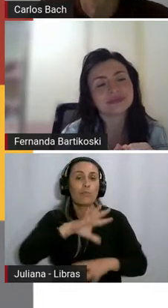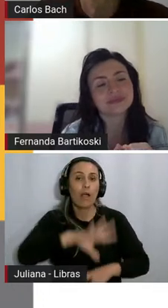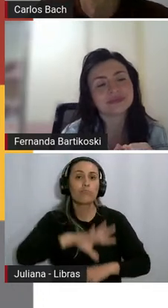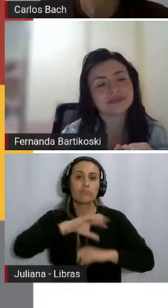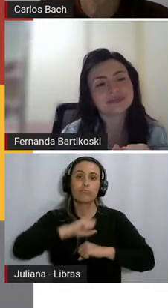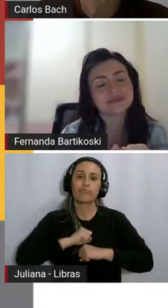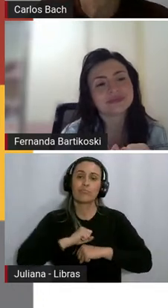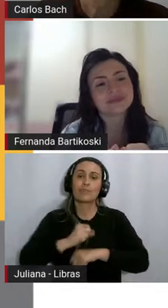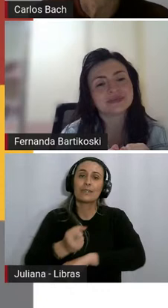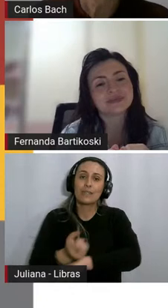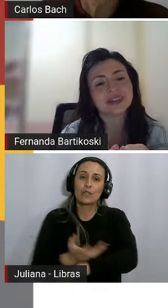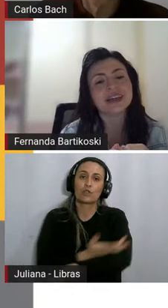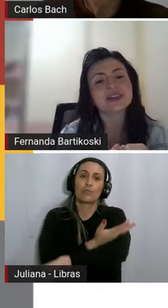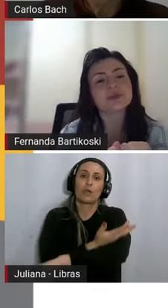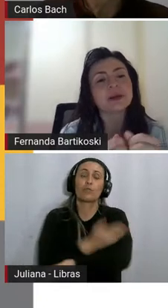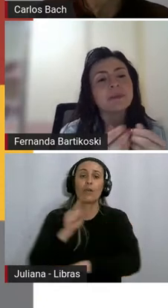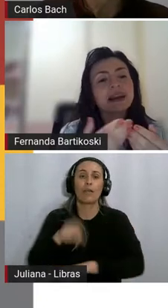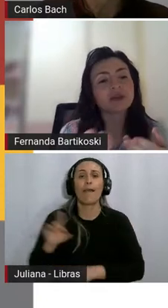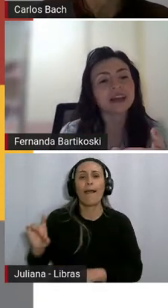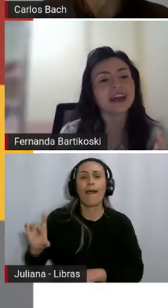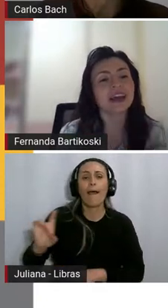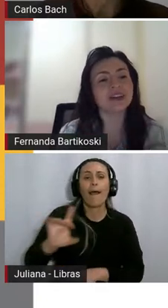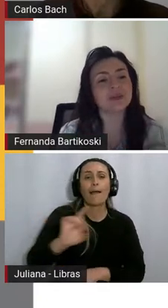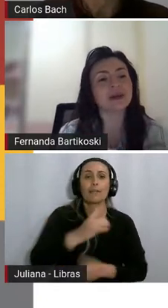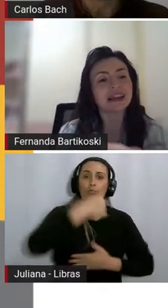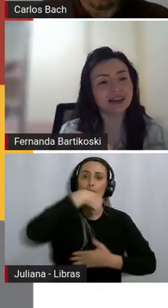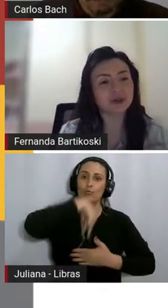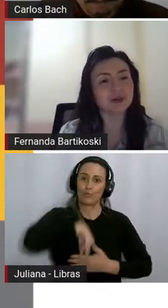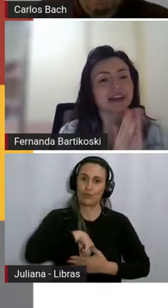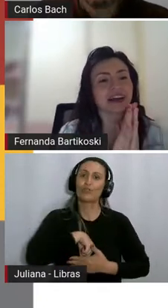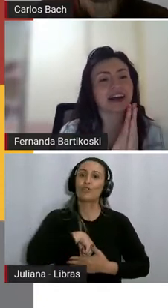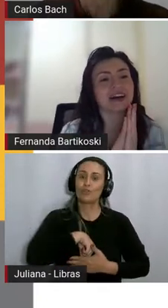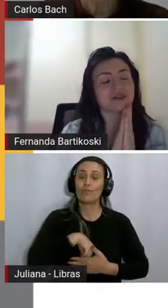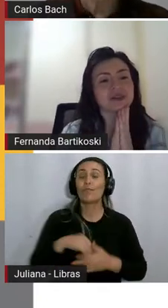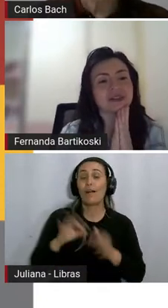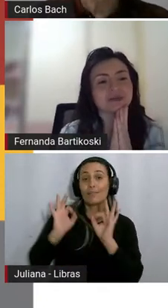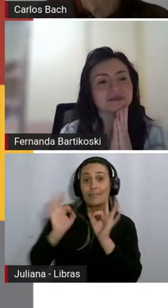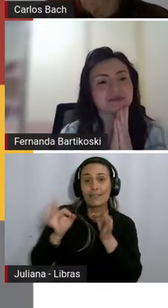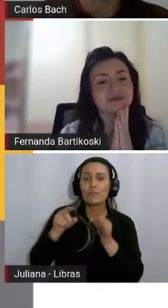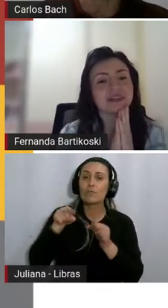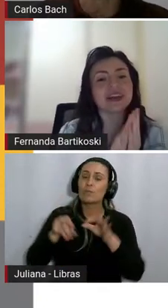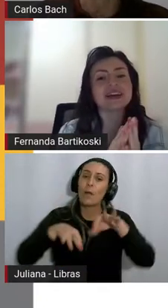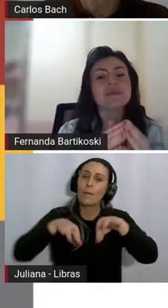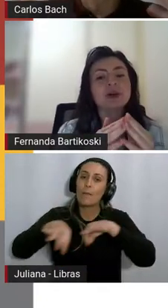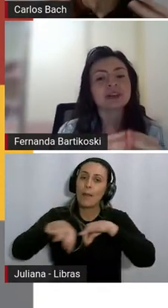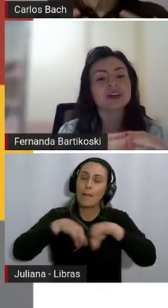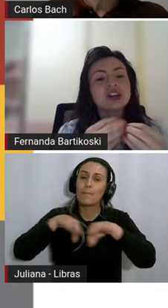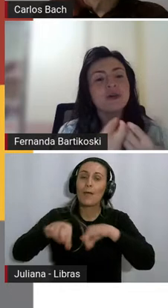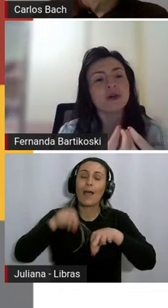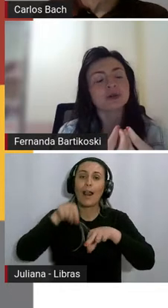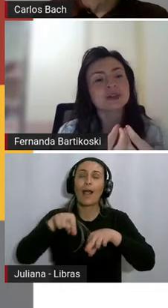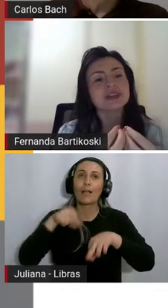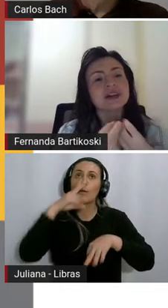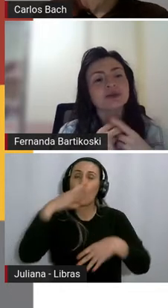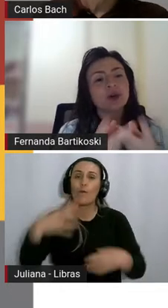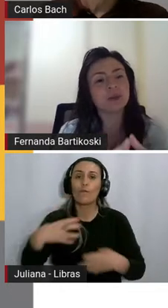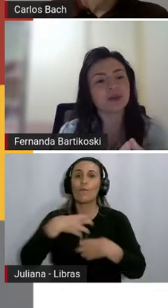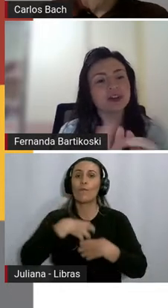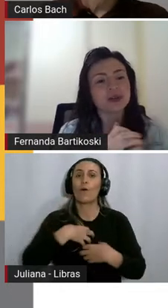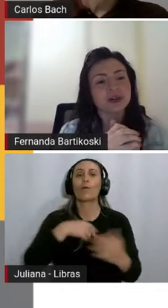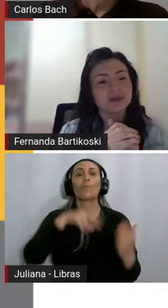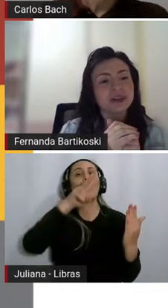subjetividade de cada um isso preparar o terreno para a leitura né Carlos preparar porque a gente sabe o que vem